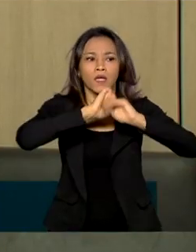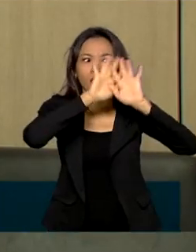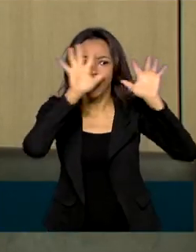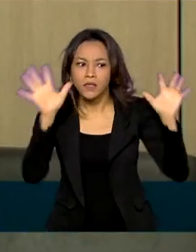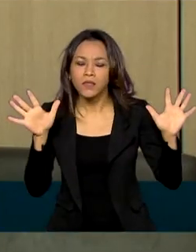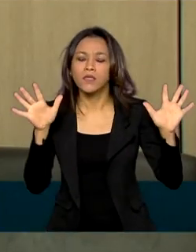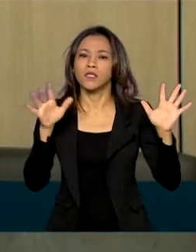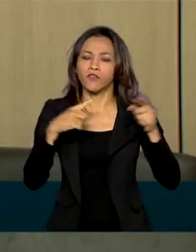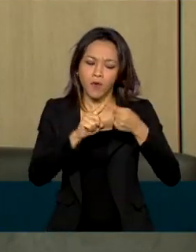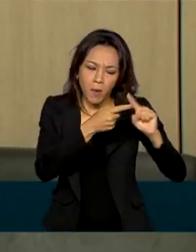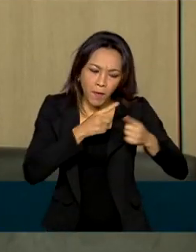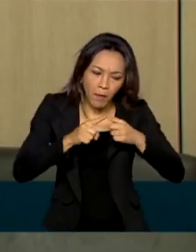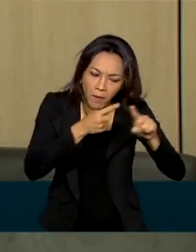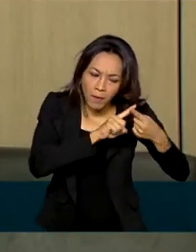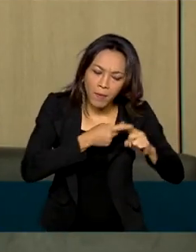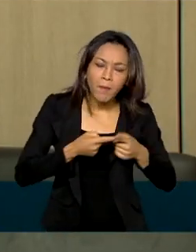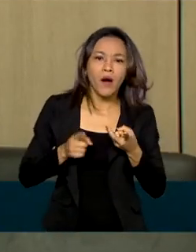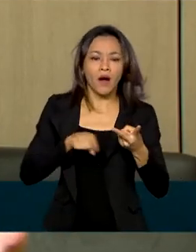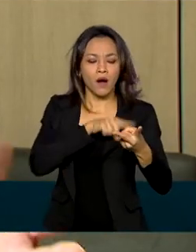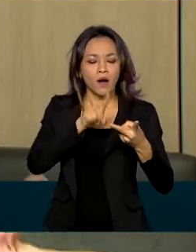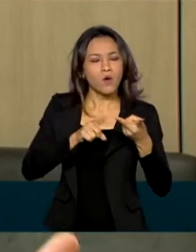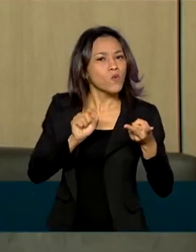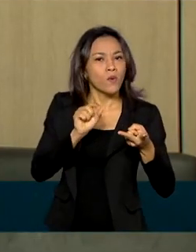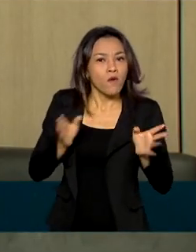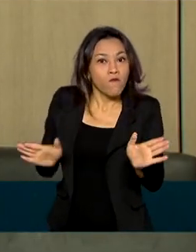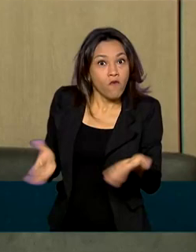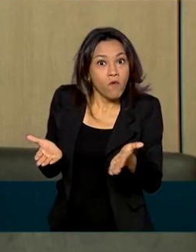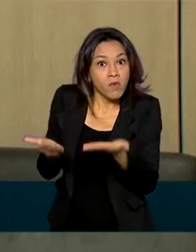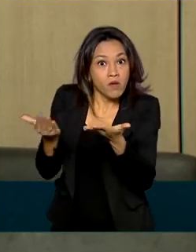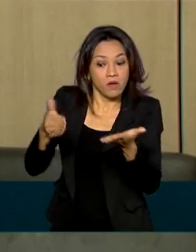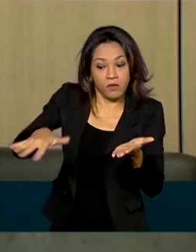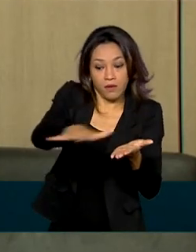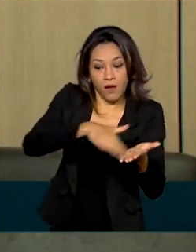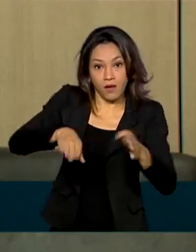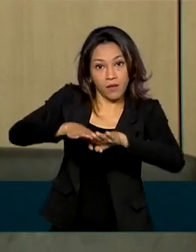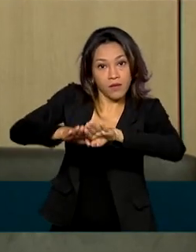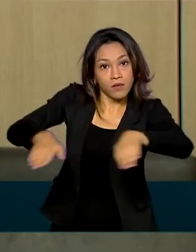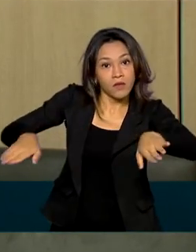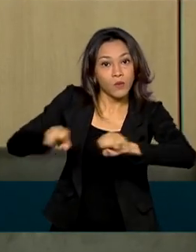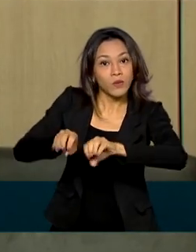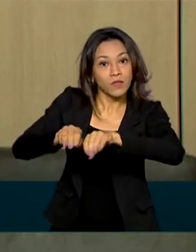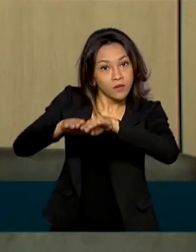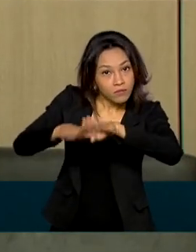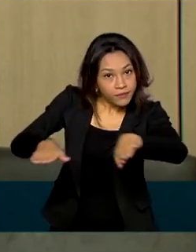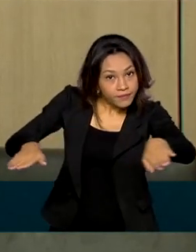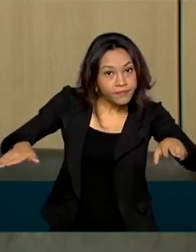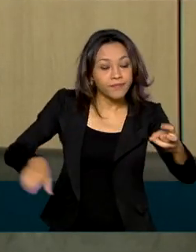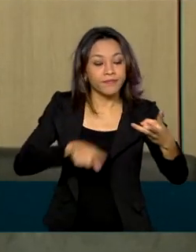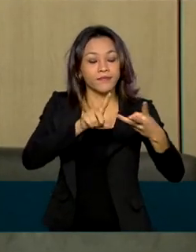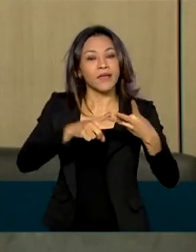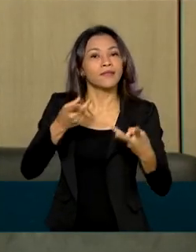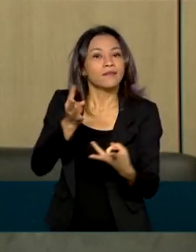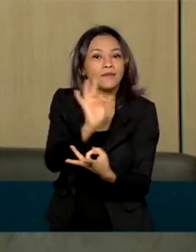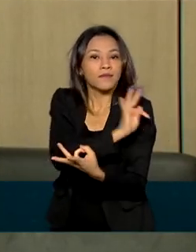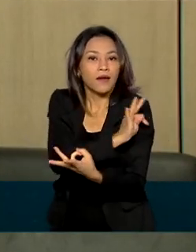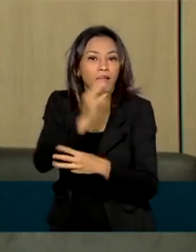trabalhada, fomento para a área de educação infantil e técnico-profissionalizante.